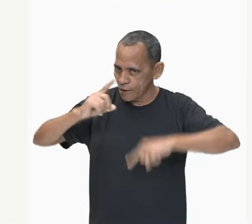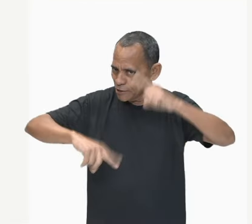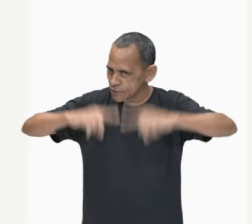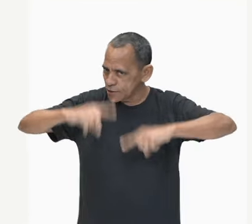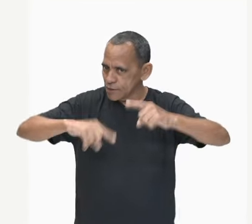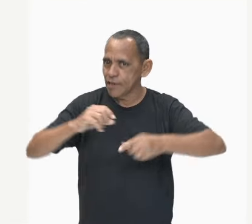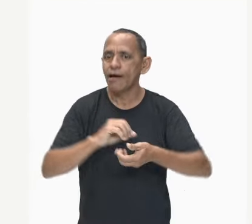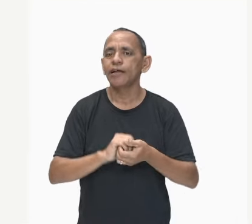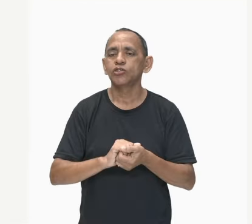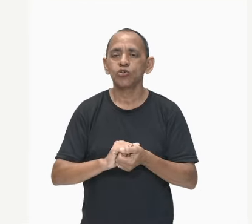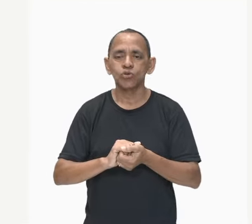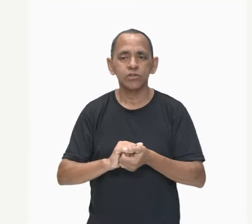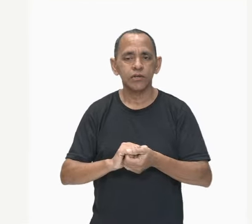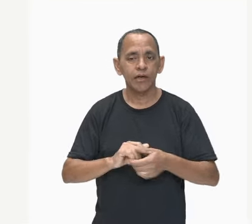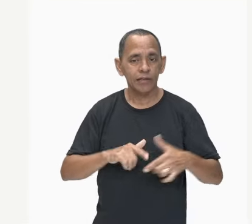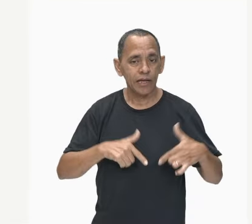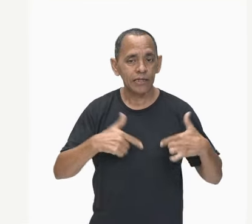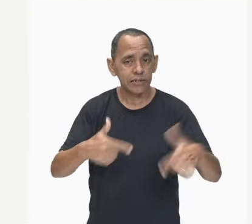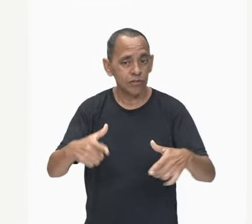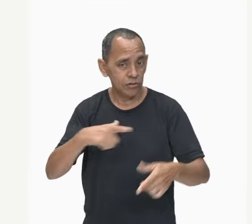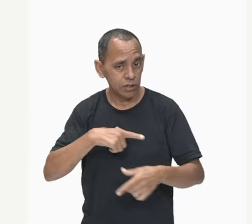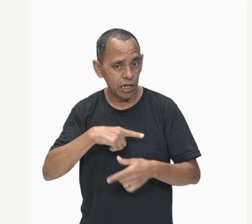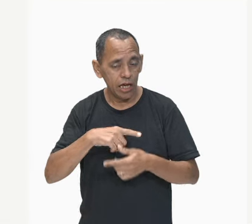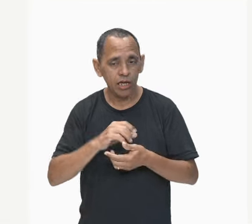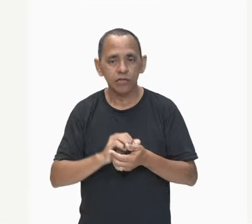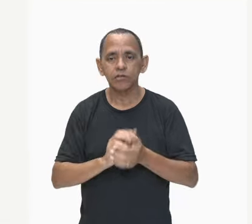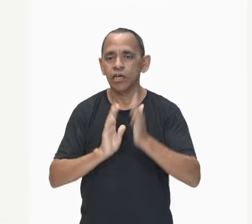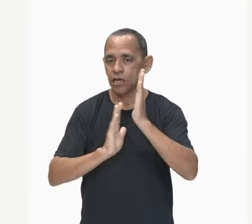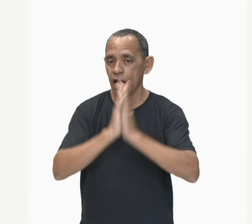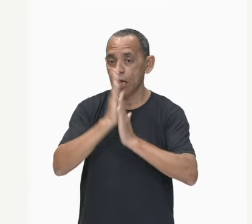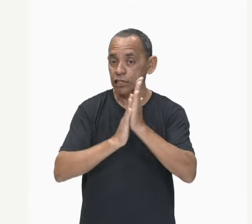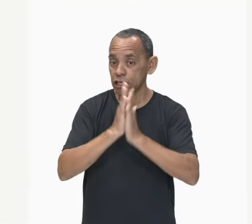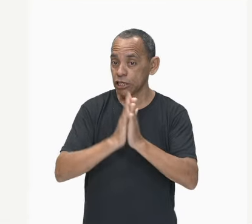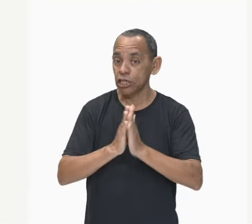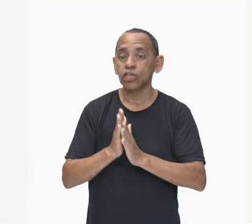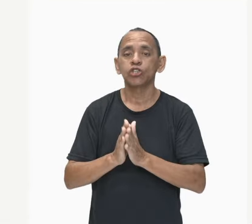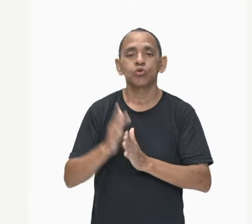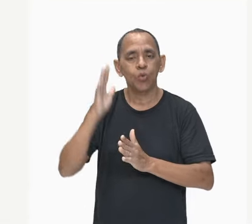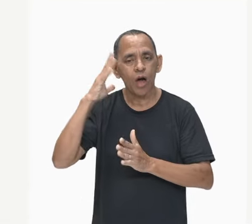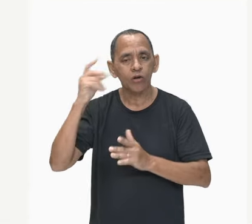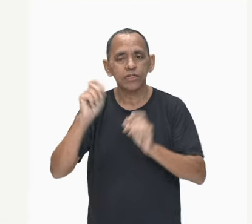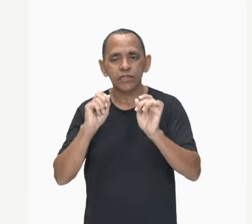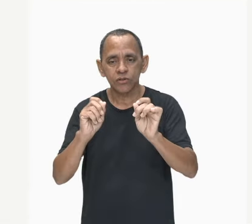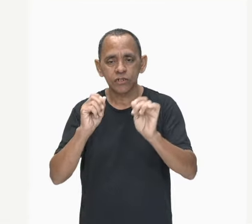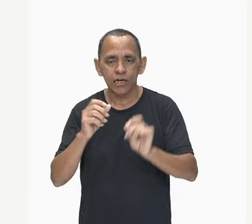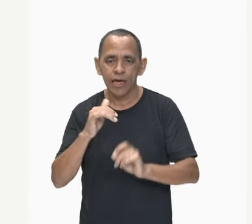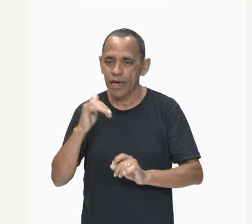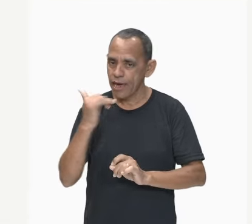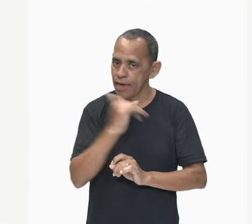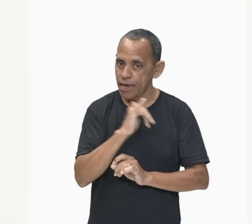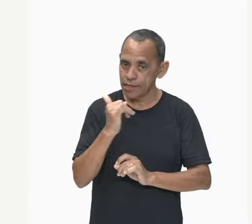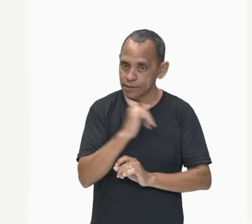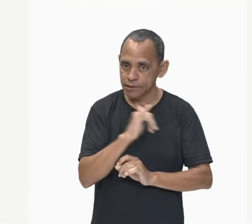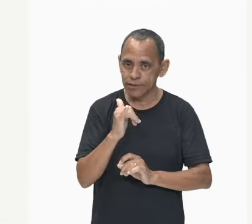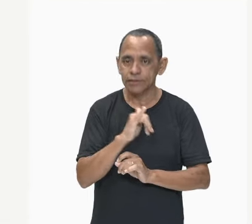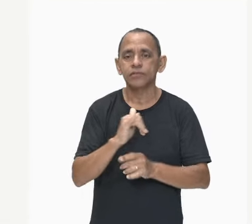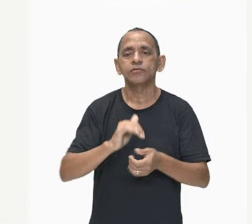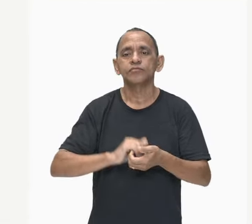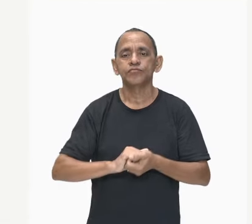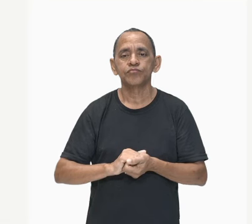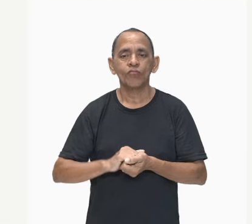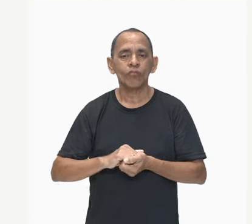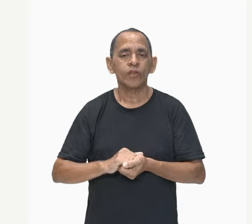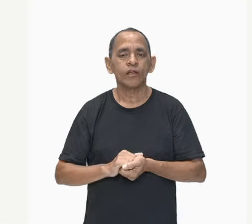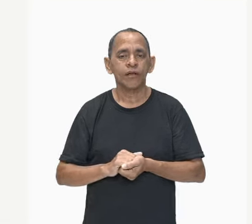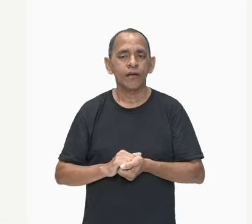interagem ou sofrem atrito, acontece a eletrização. Esse fenômeno faz com que